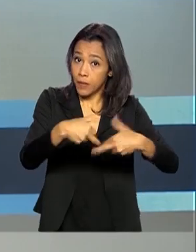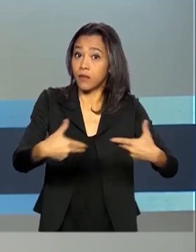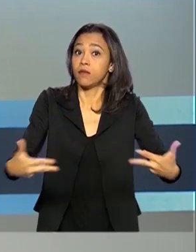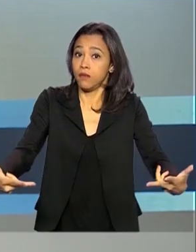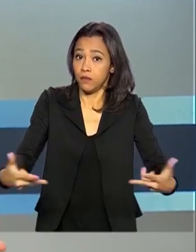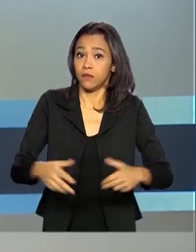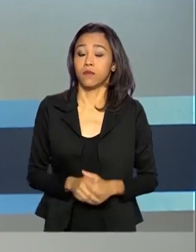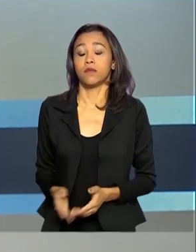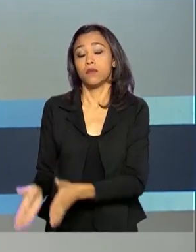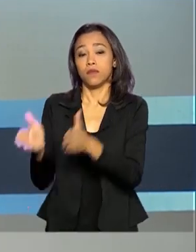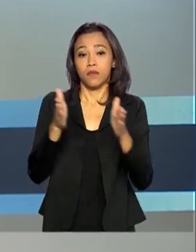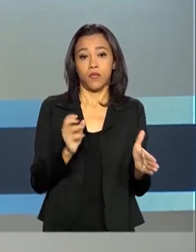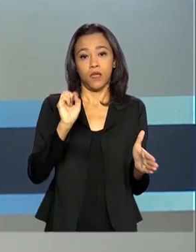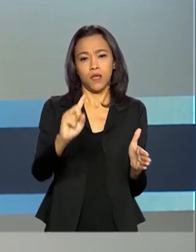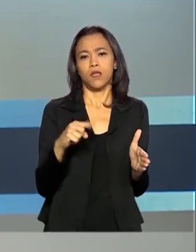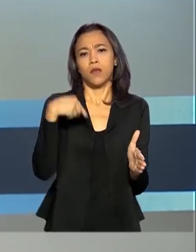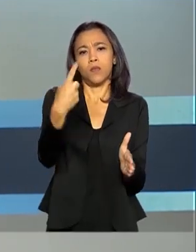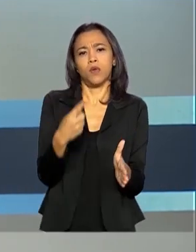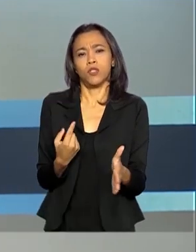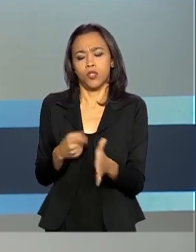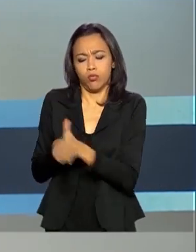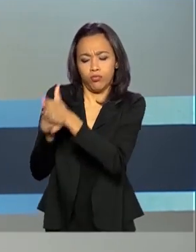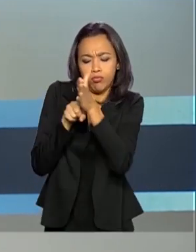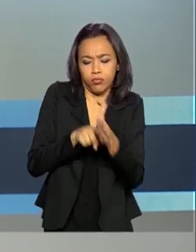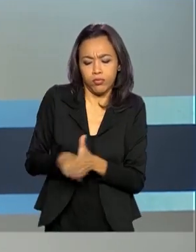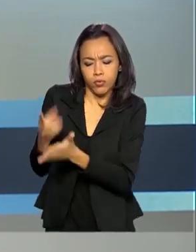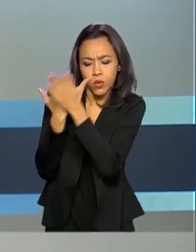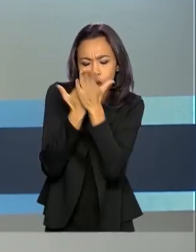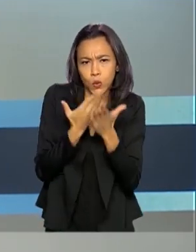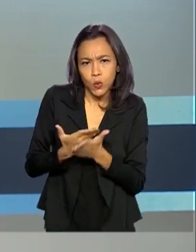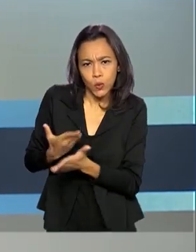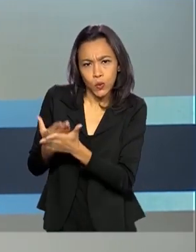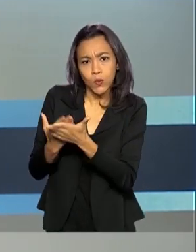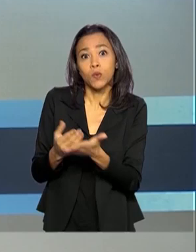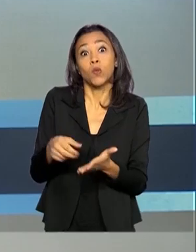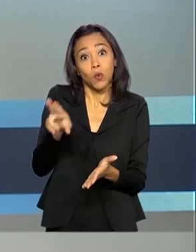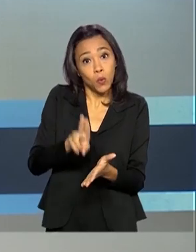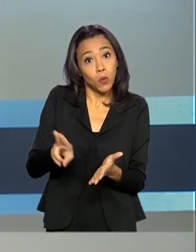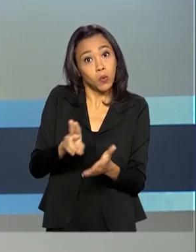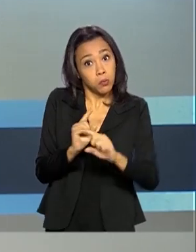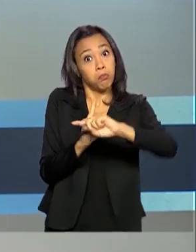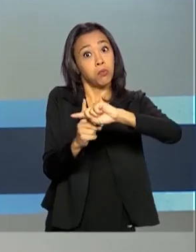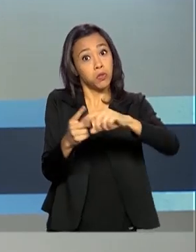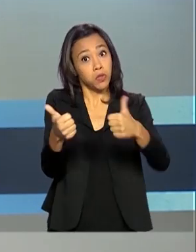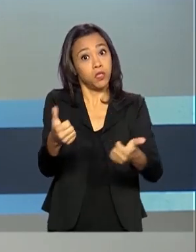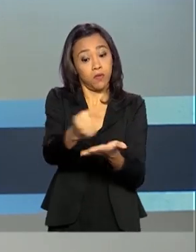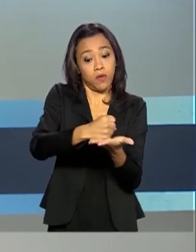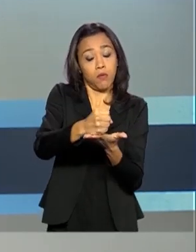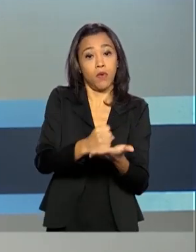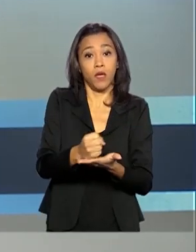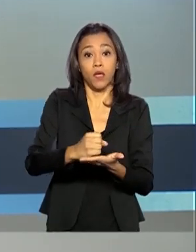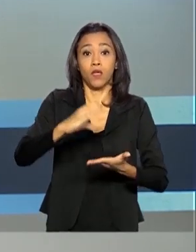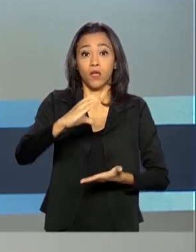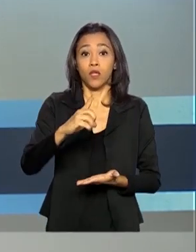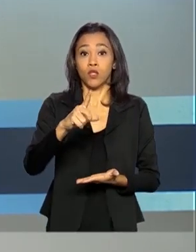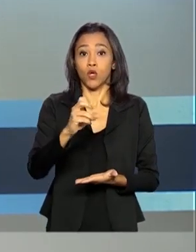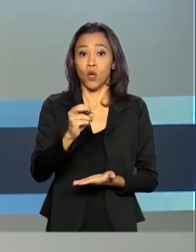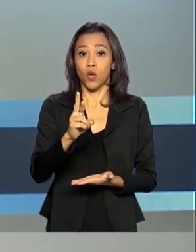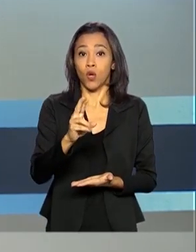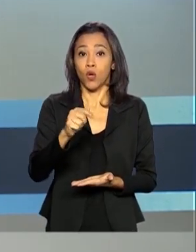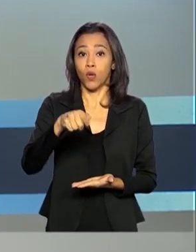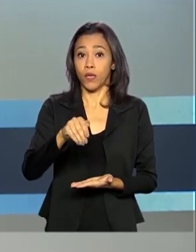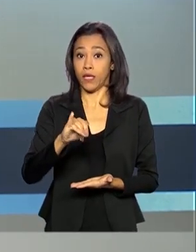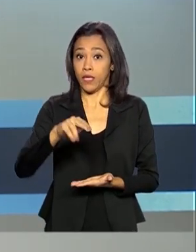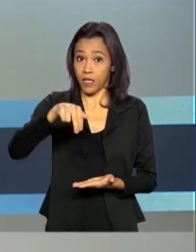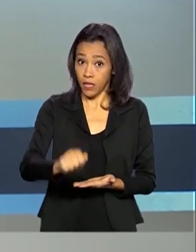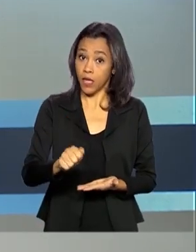Depois de estudos mostrando resultados positivos do uso da cloroquina contra o coronavírus, o ministro da saúde anunciou que o